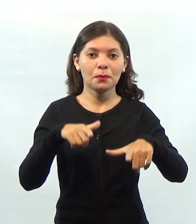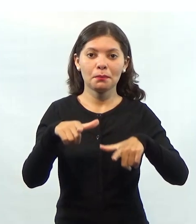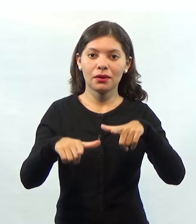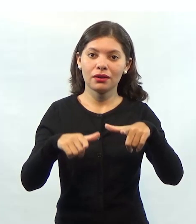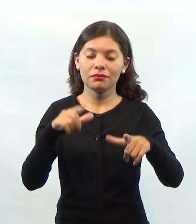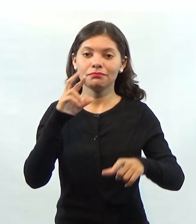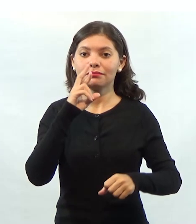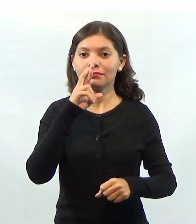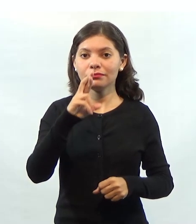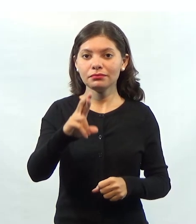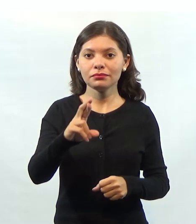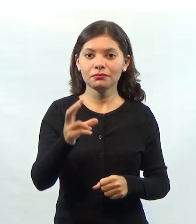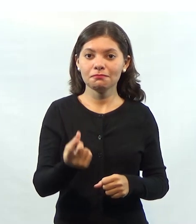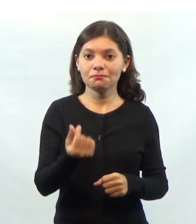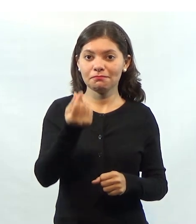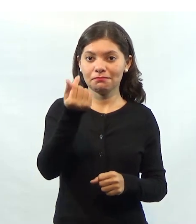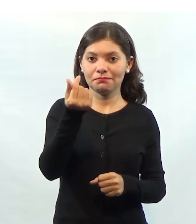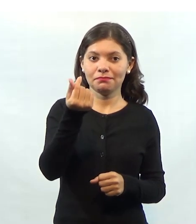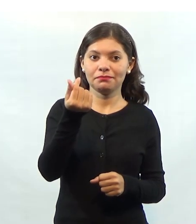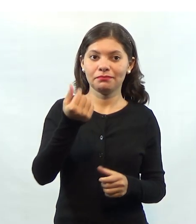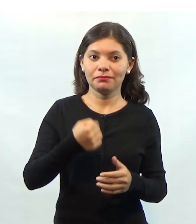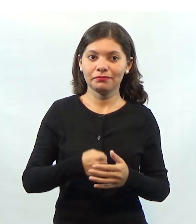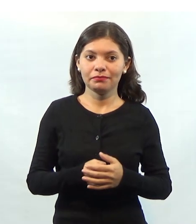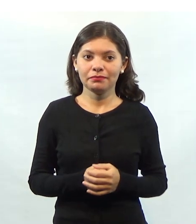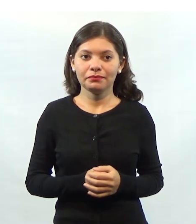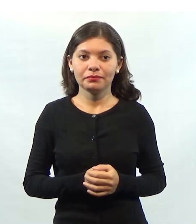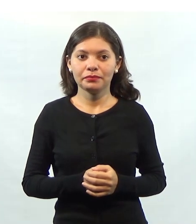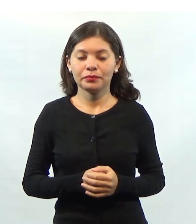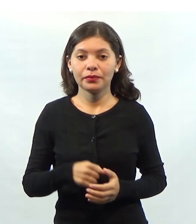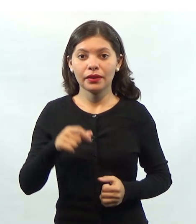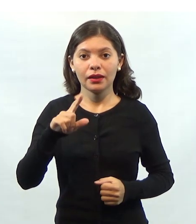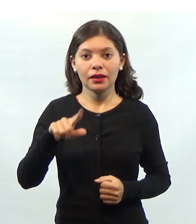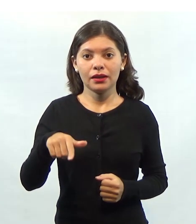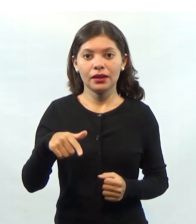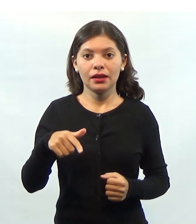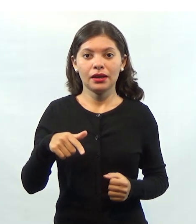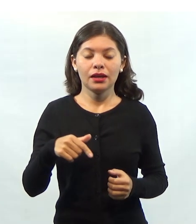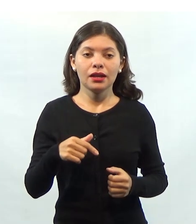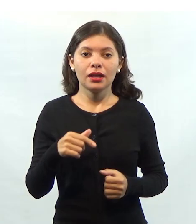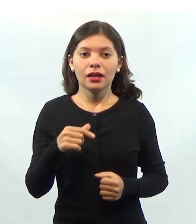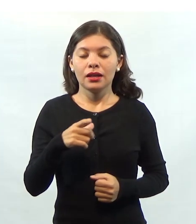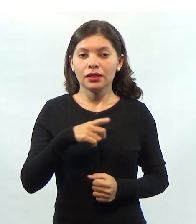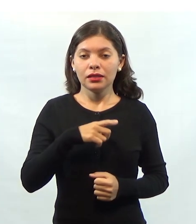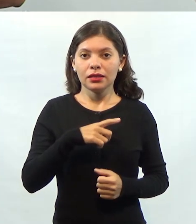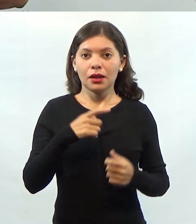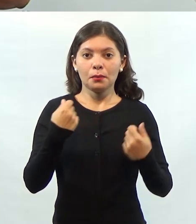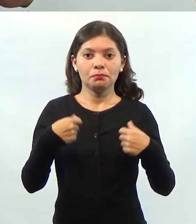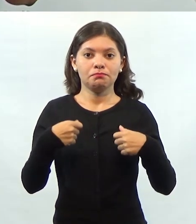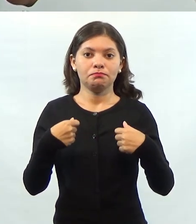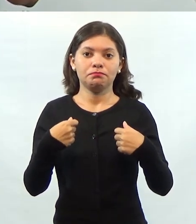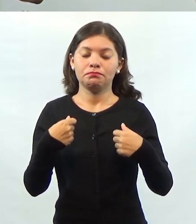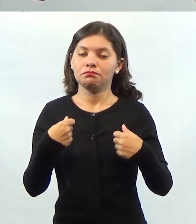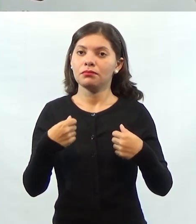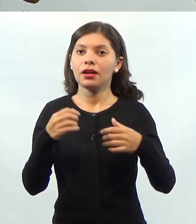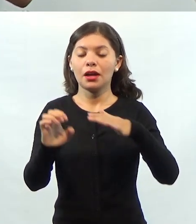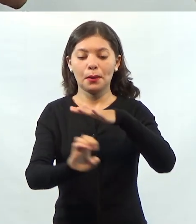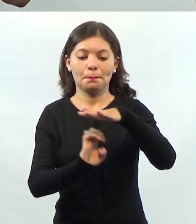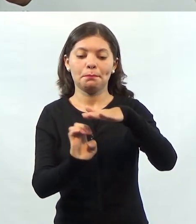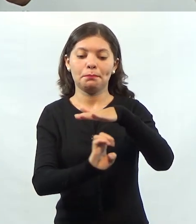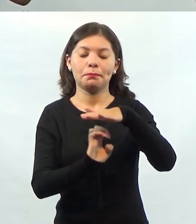para ter um resultado financeiro. E nós podemos ter empresas que